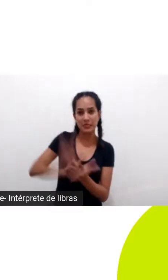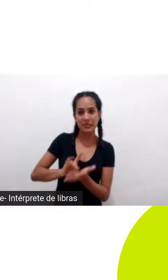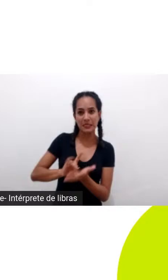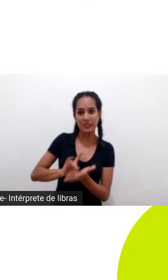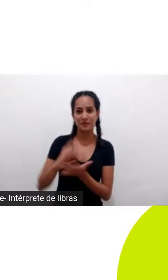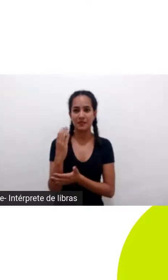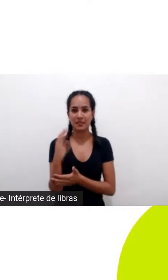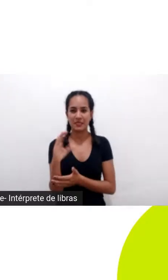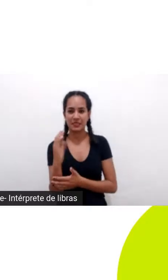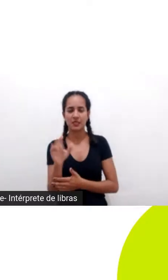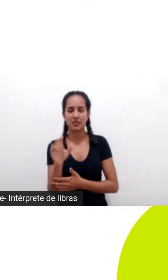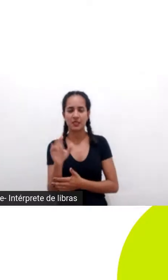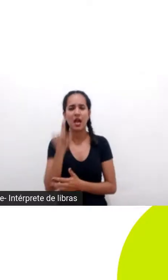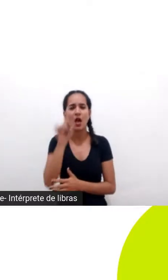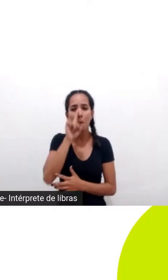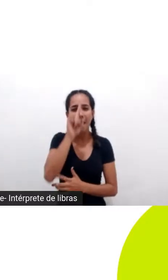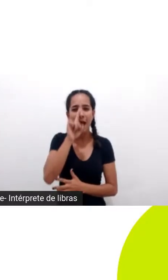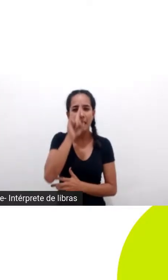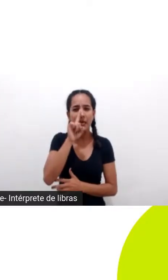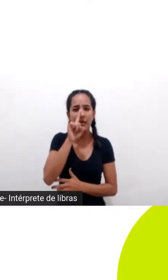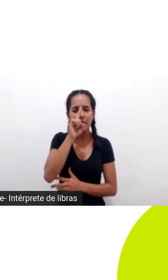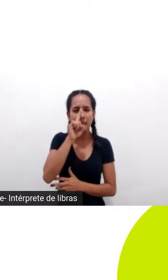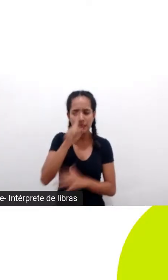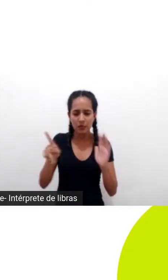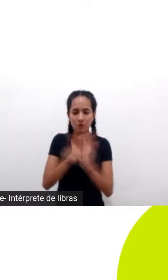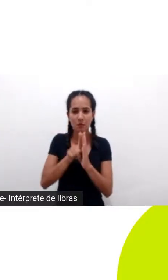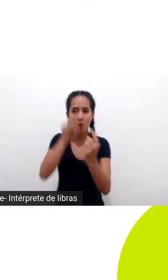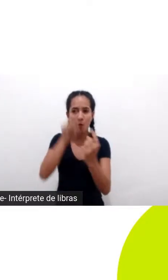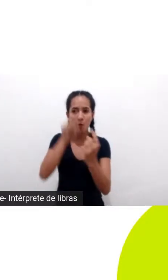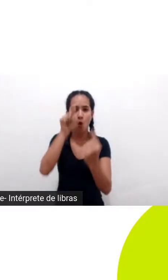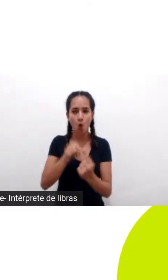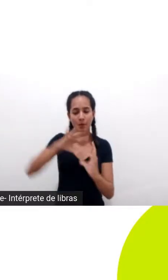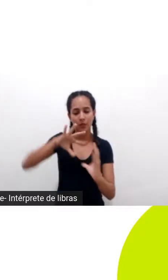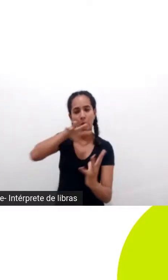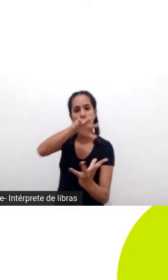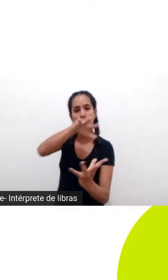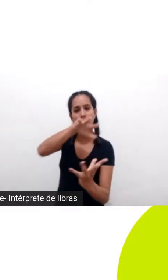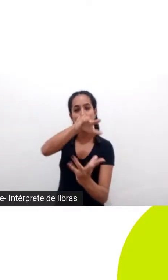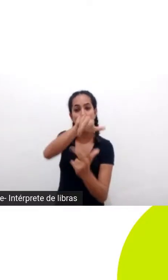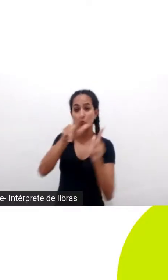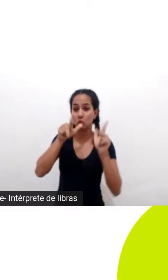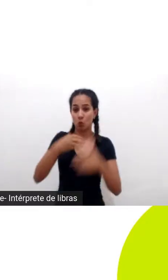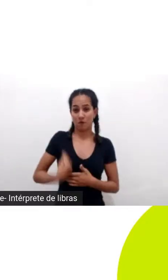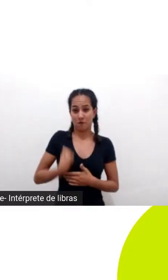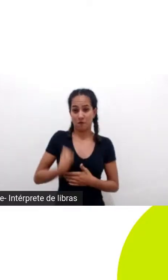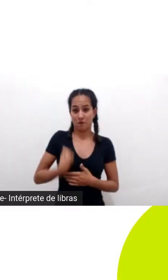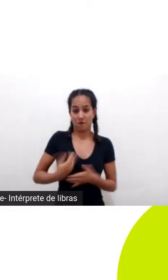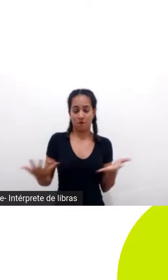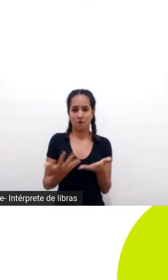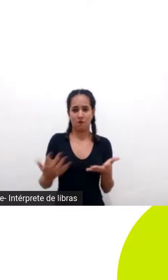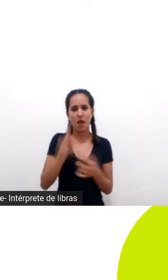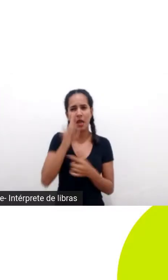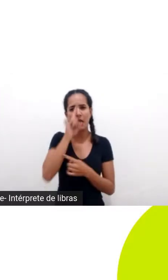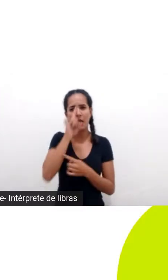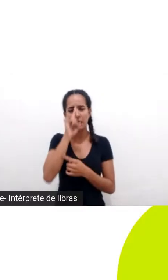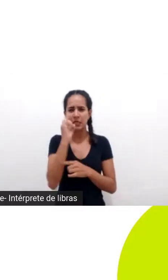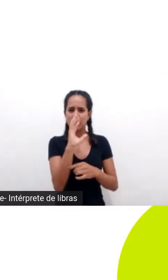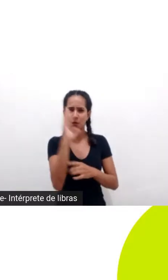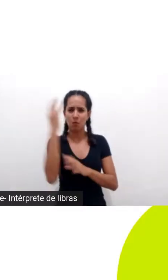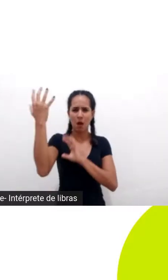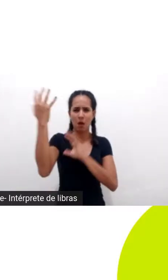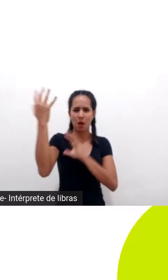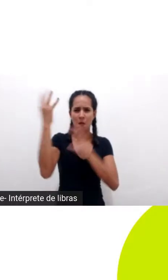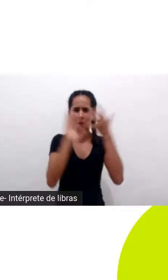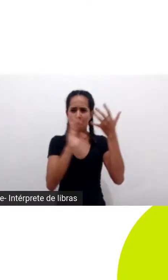é a crise da nossa humanidade é uma crise a crise climática a crise das mudanças climáticas que é uma crise